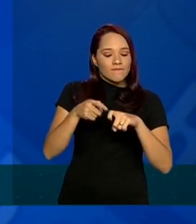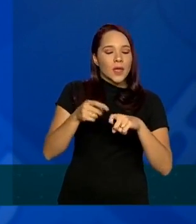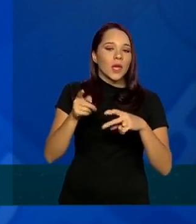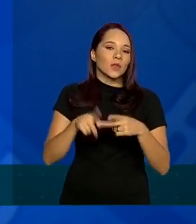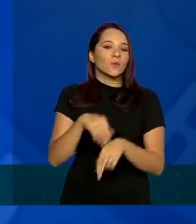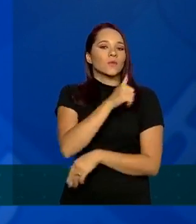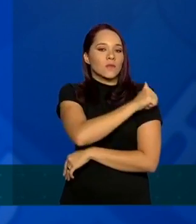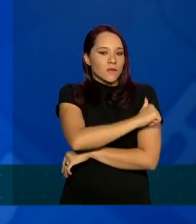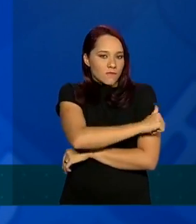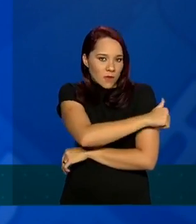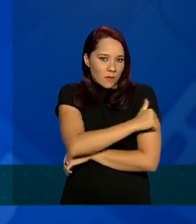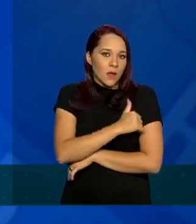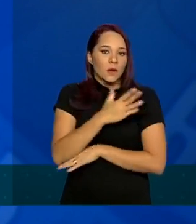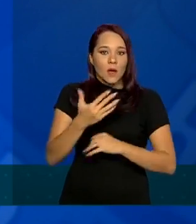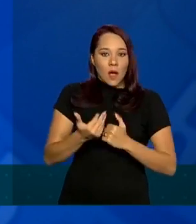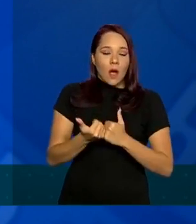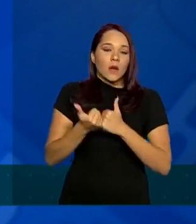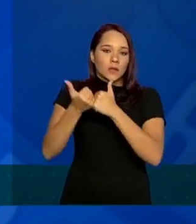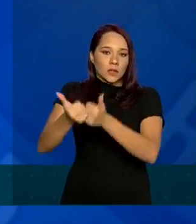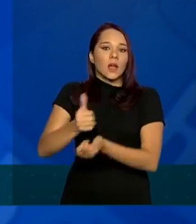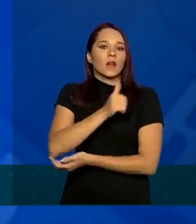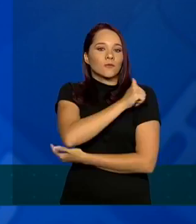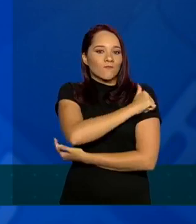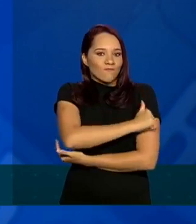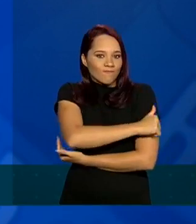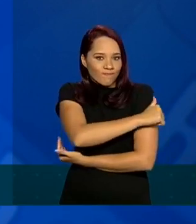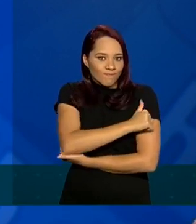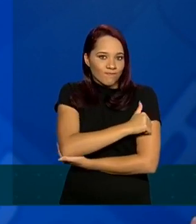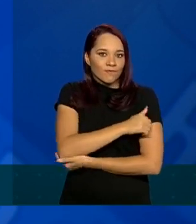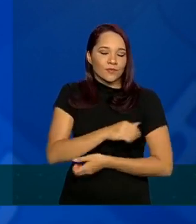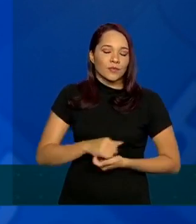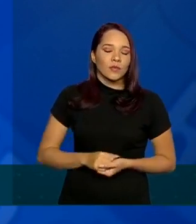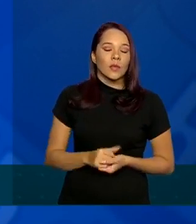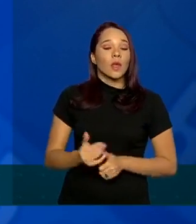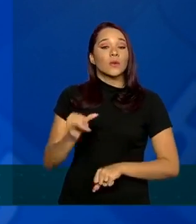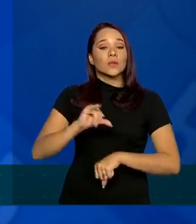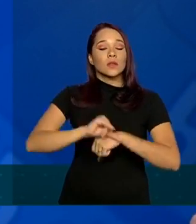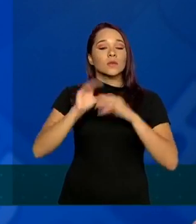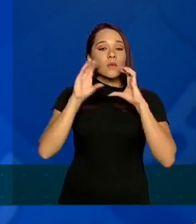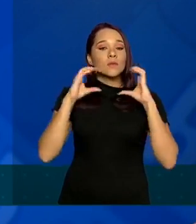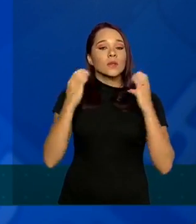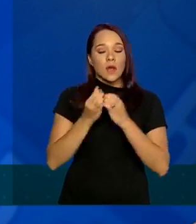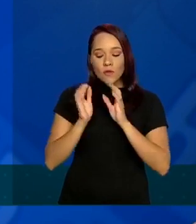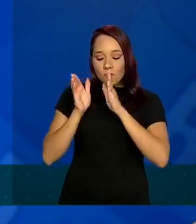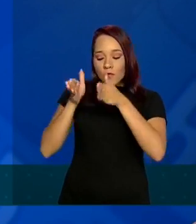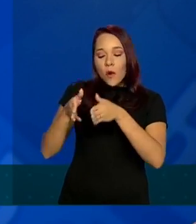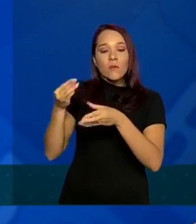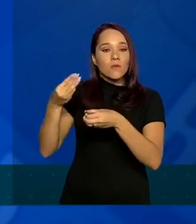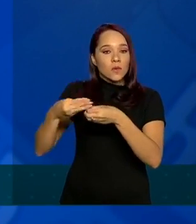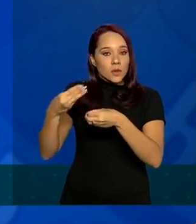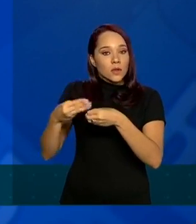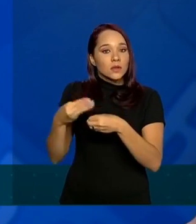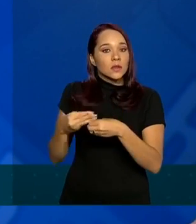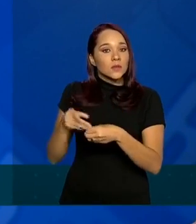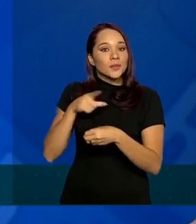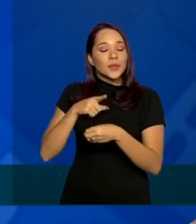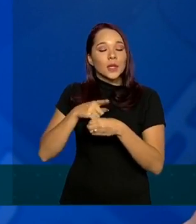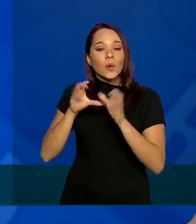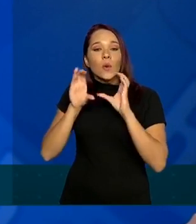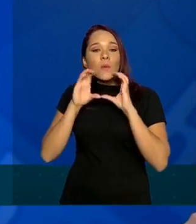ou auxiliares de enfermagem. Já os centros comunitários, eles estão focados em municípios que possuem comunidades